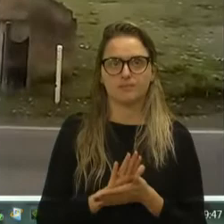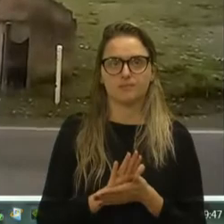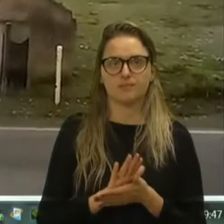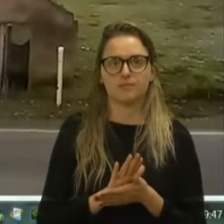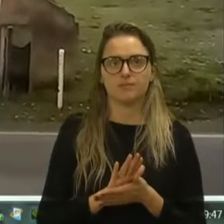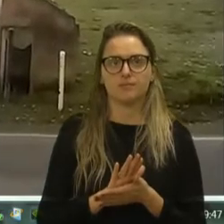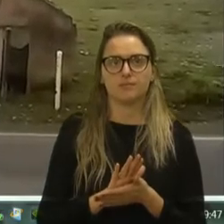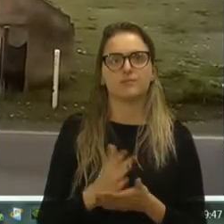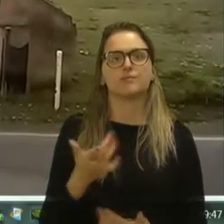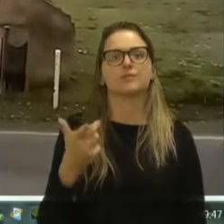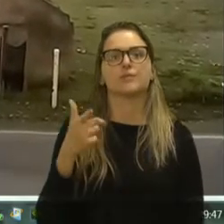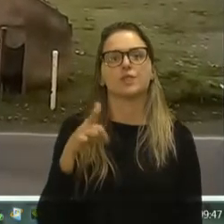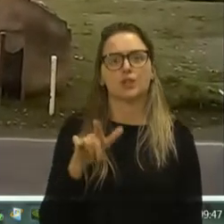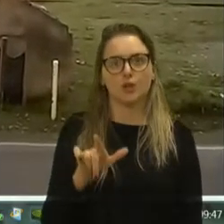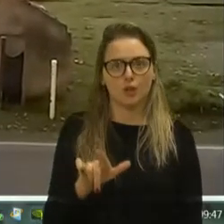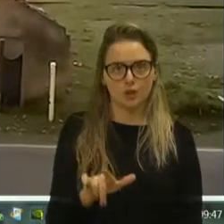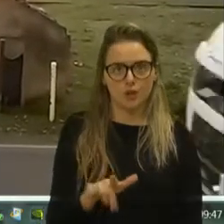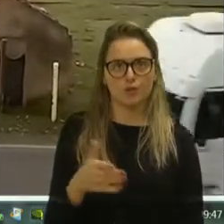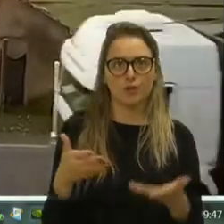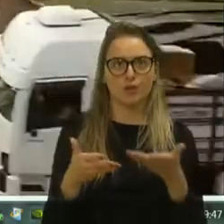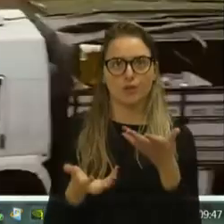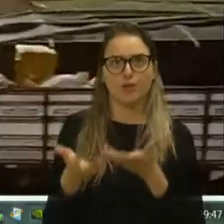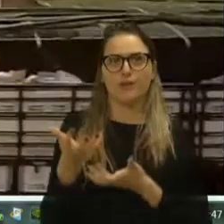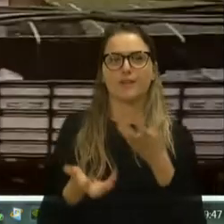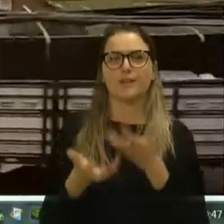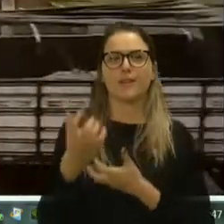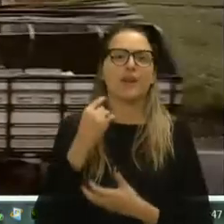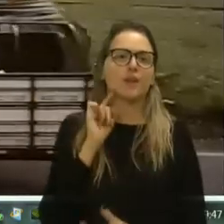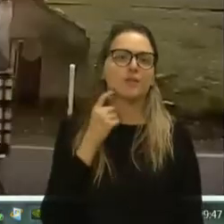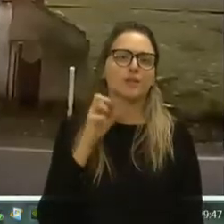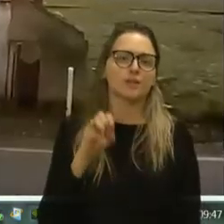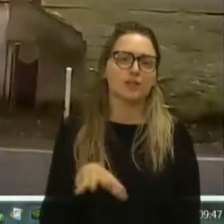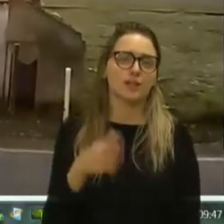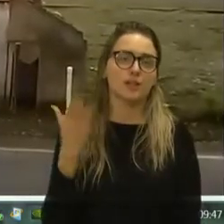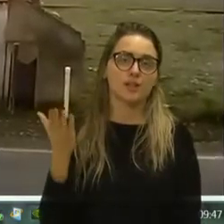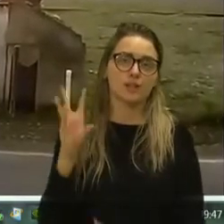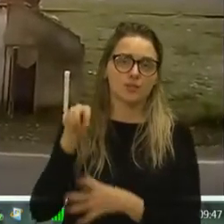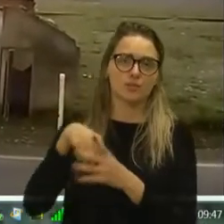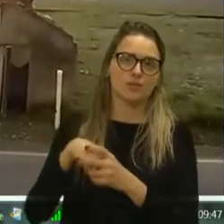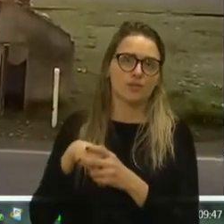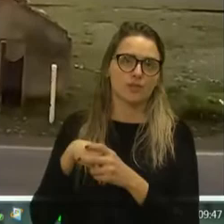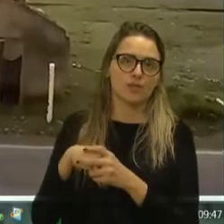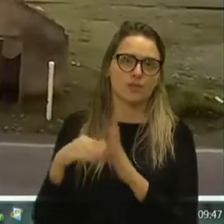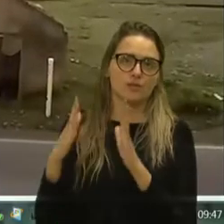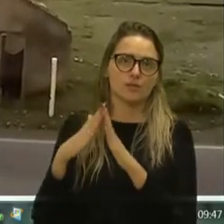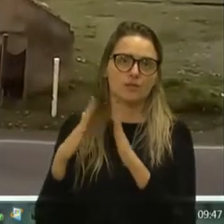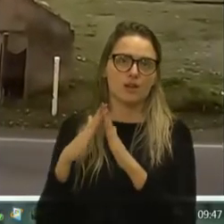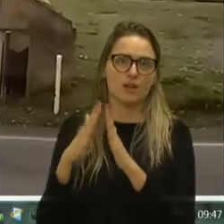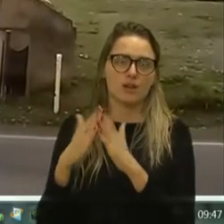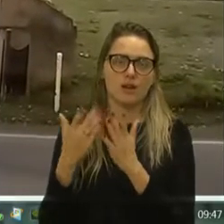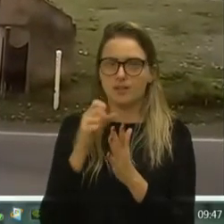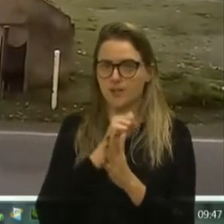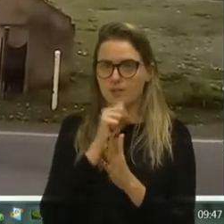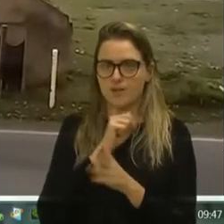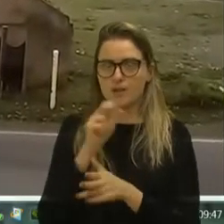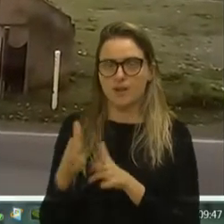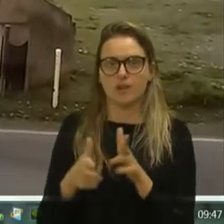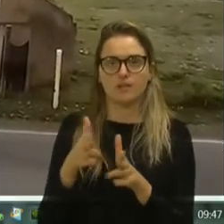Mais um dia aqui com queima de lixo aqui na casinha antiga aí da estação férrea.